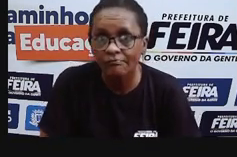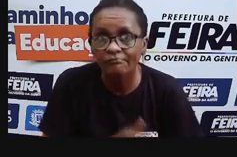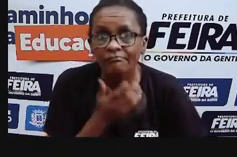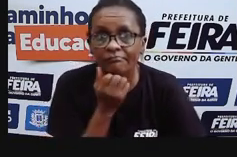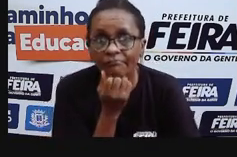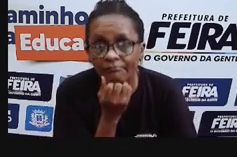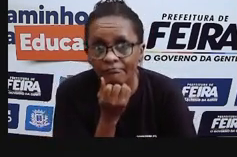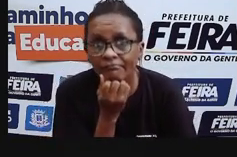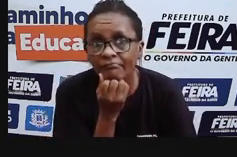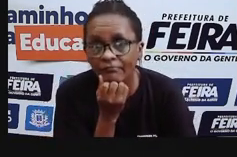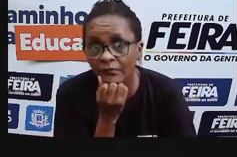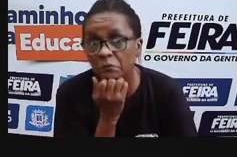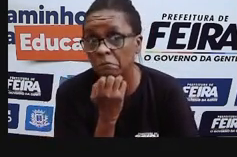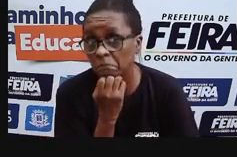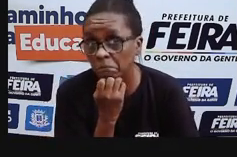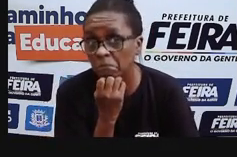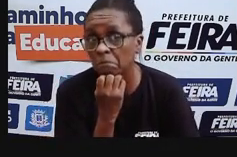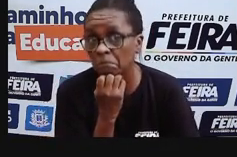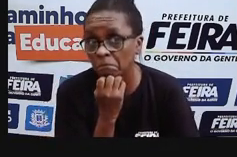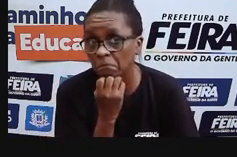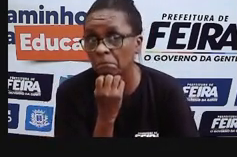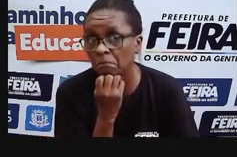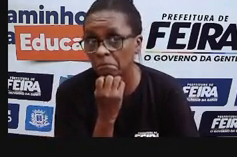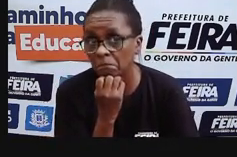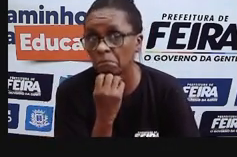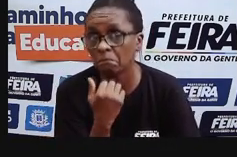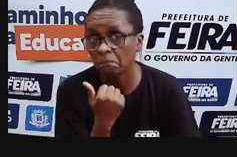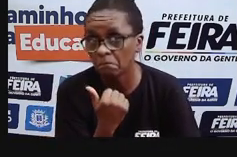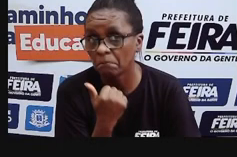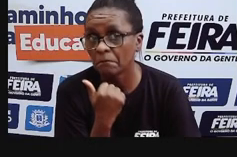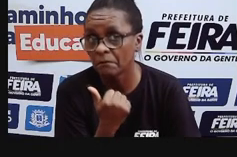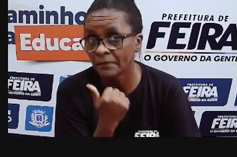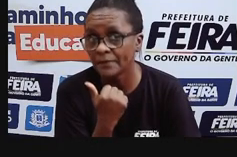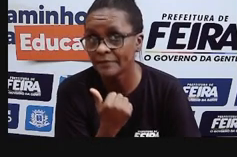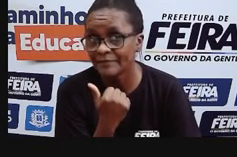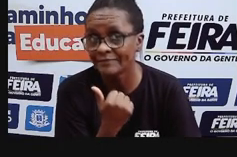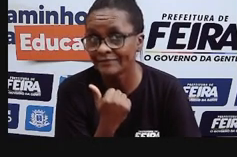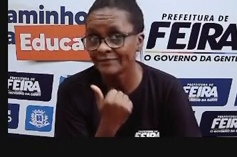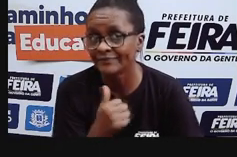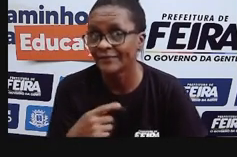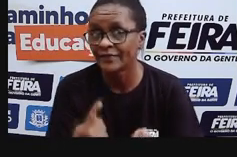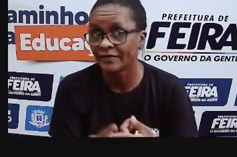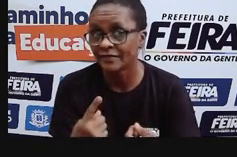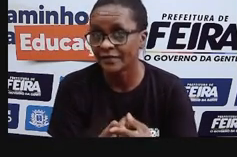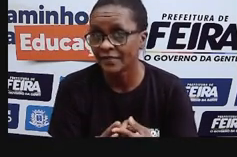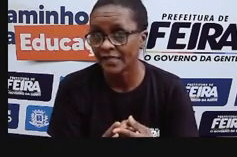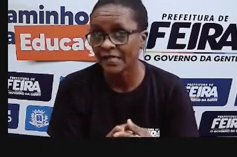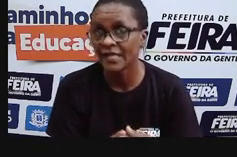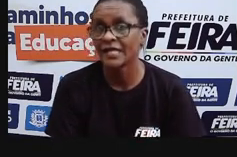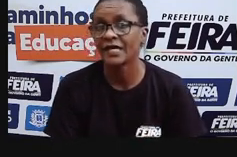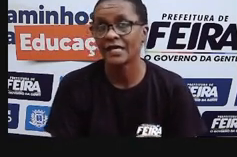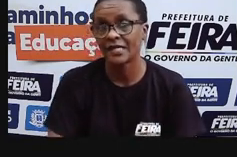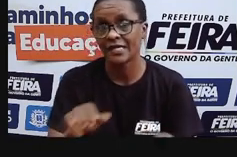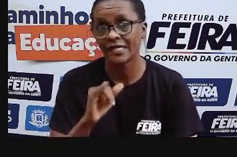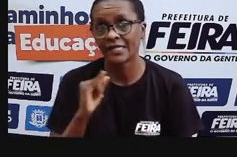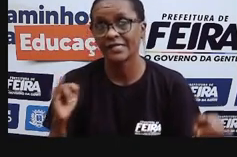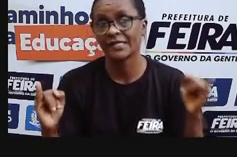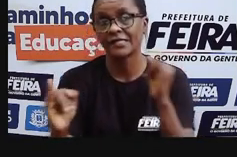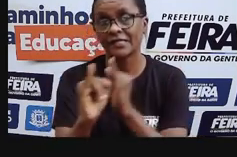nosso objeto, né? A nossa estrutura, para a gente observar. E